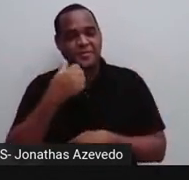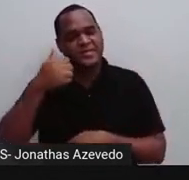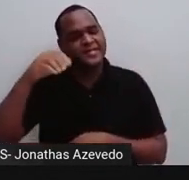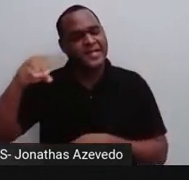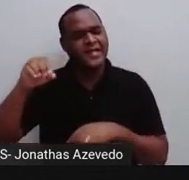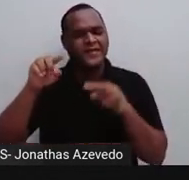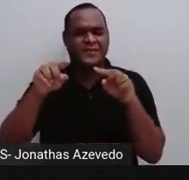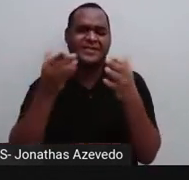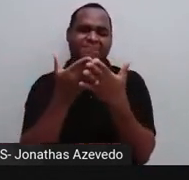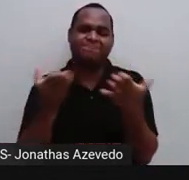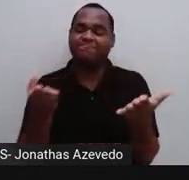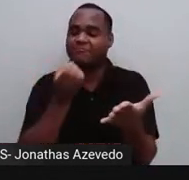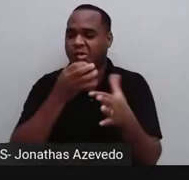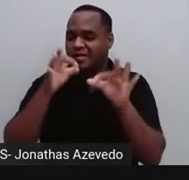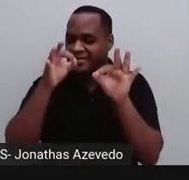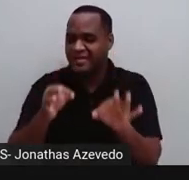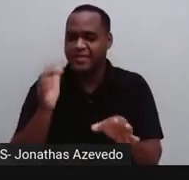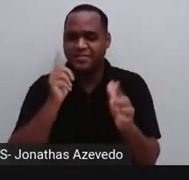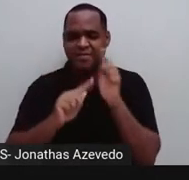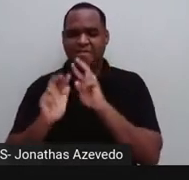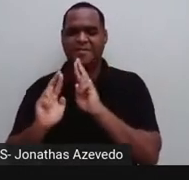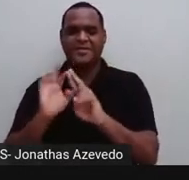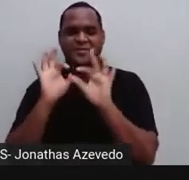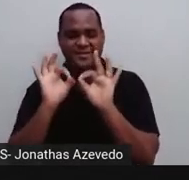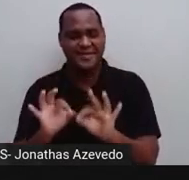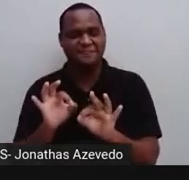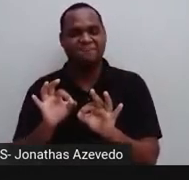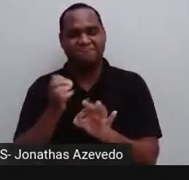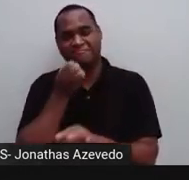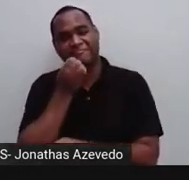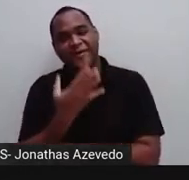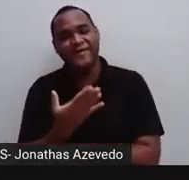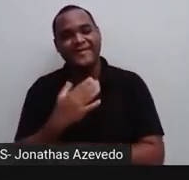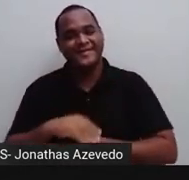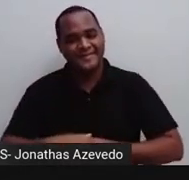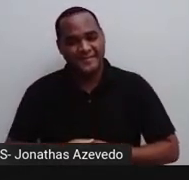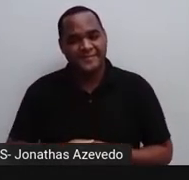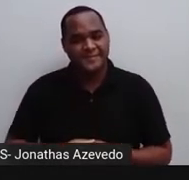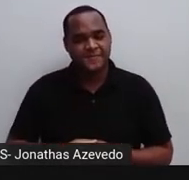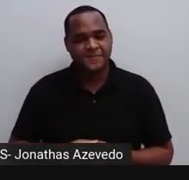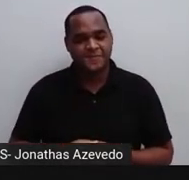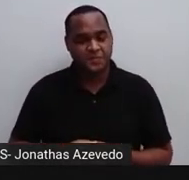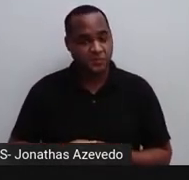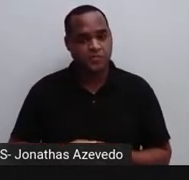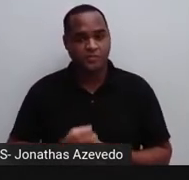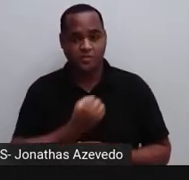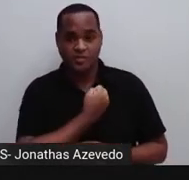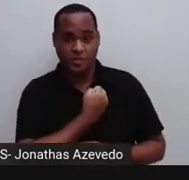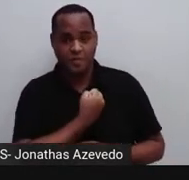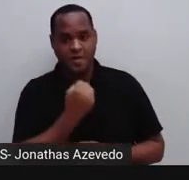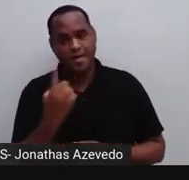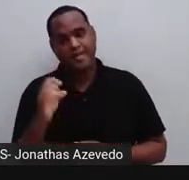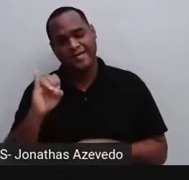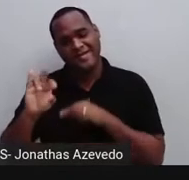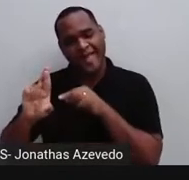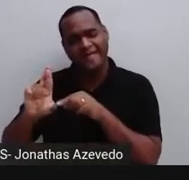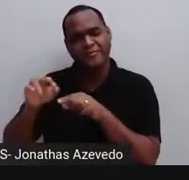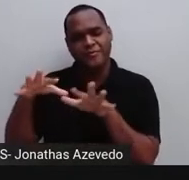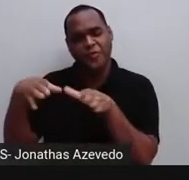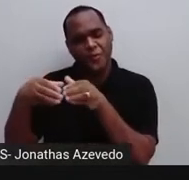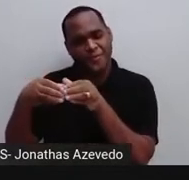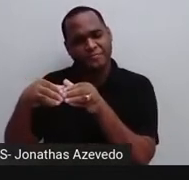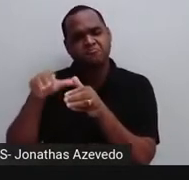você eu tenho certeza que você respondeu corretamente tá bom? Número irracional são aqueles